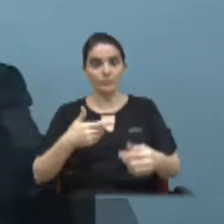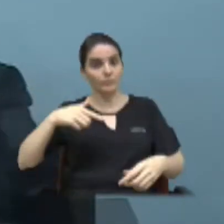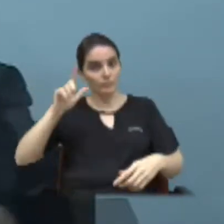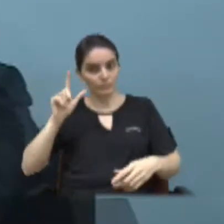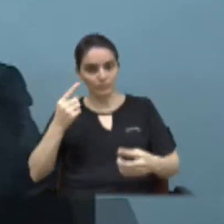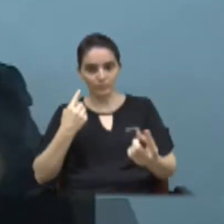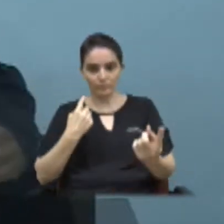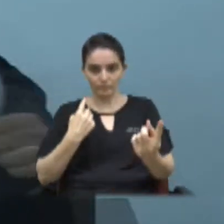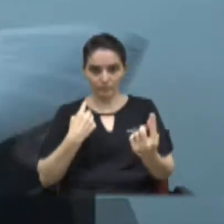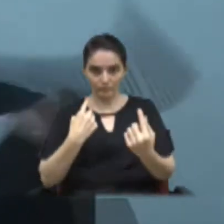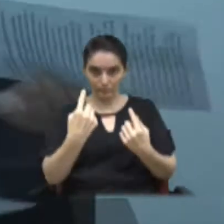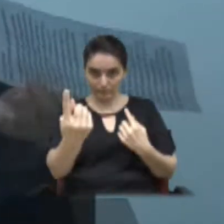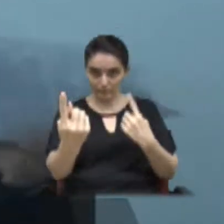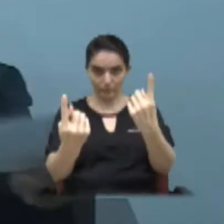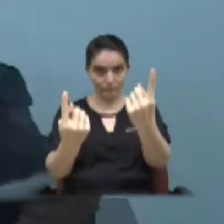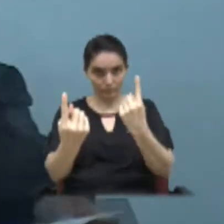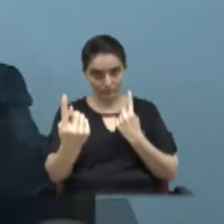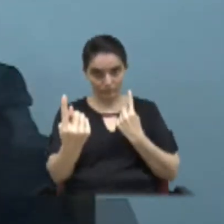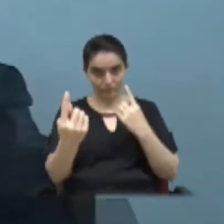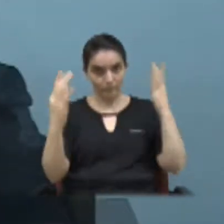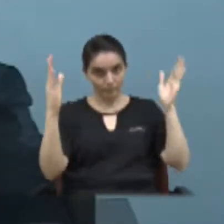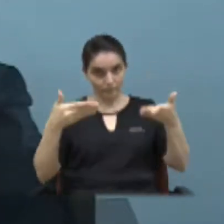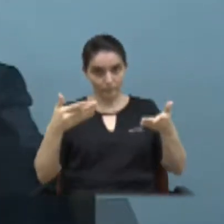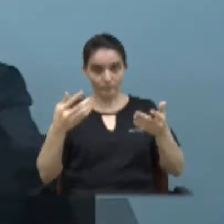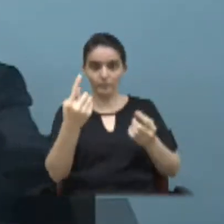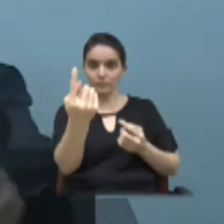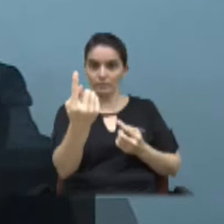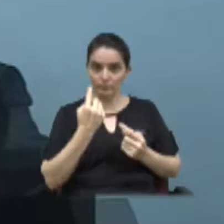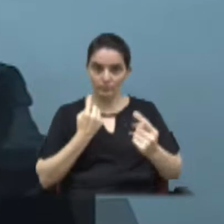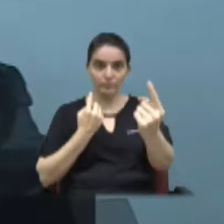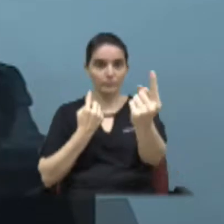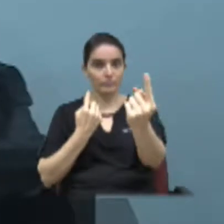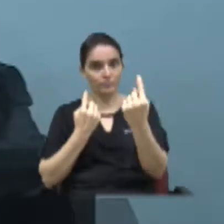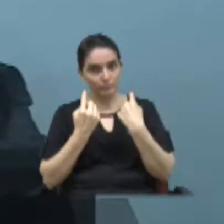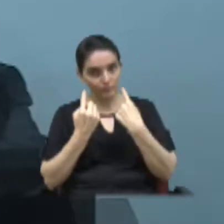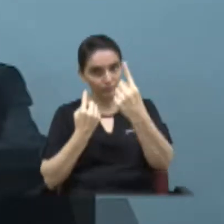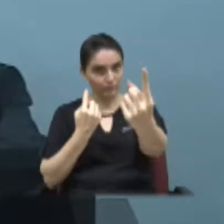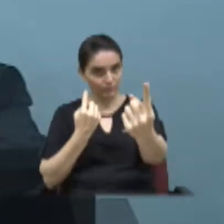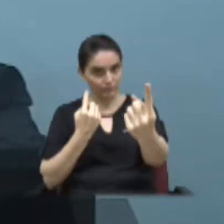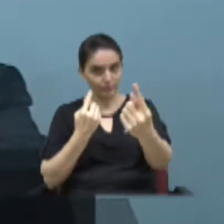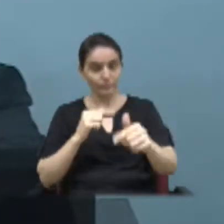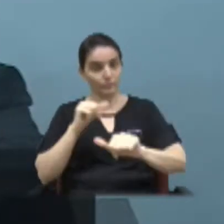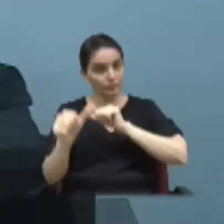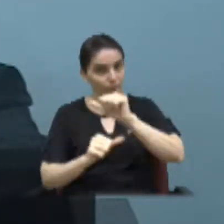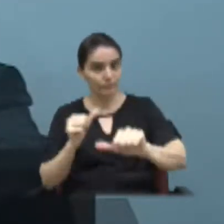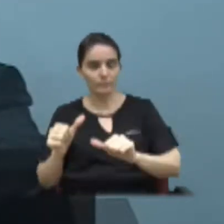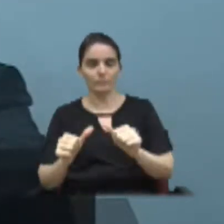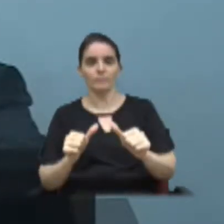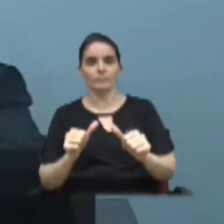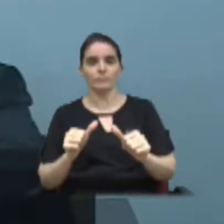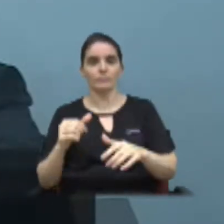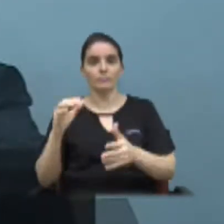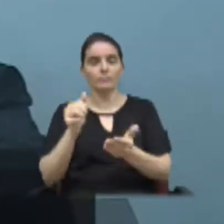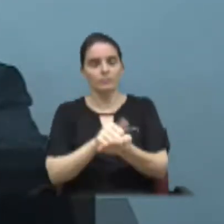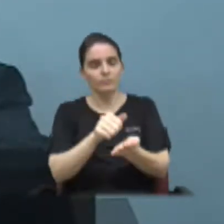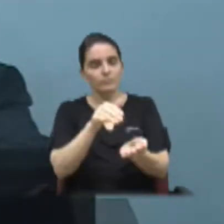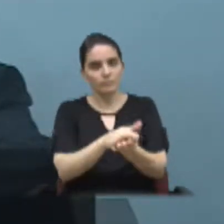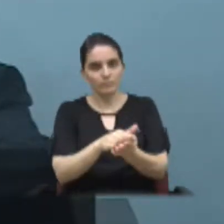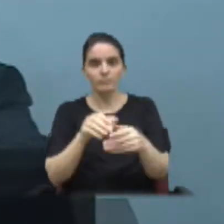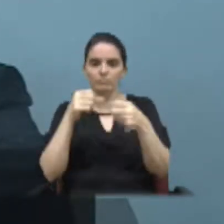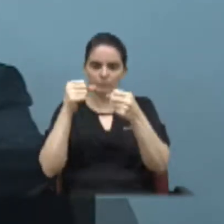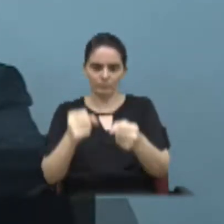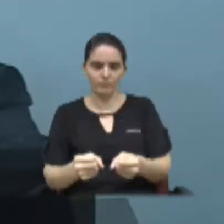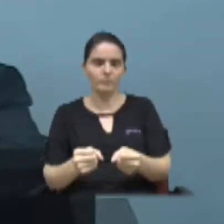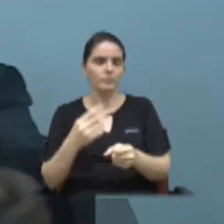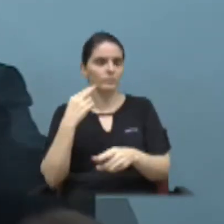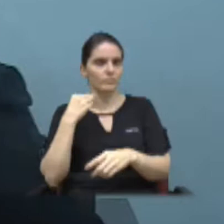reconhecimento da empresa, essas multas eram passíveis ainda de recursos